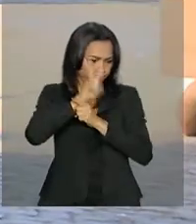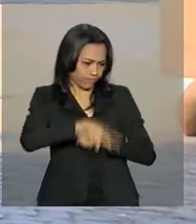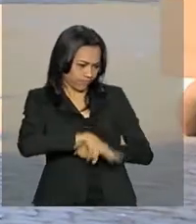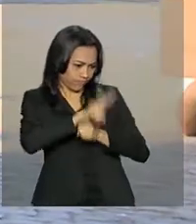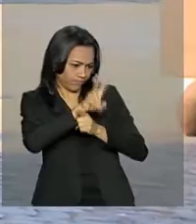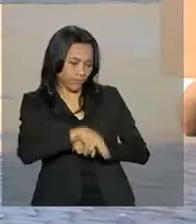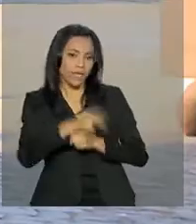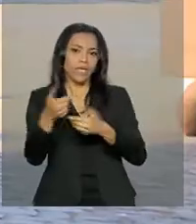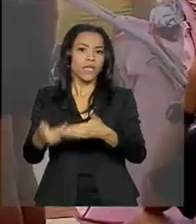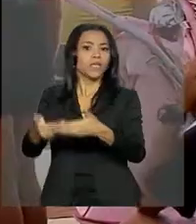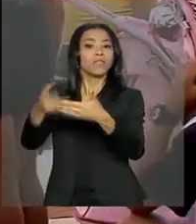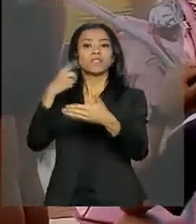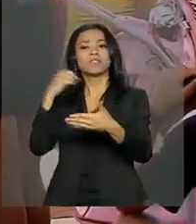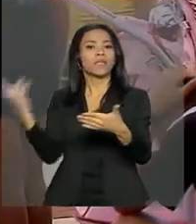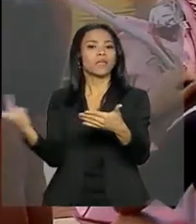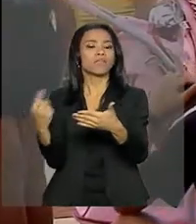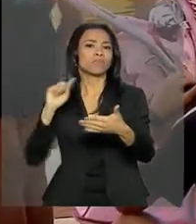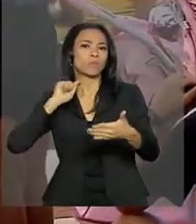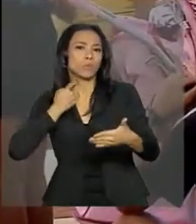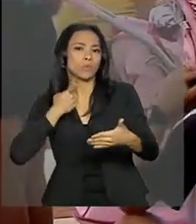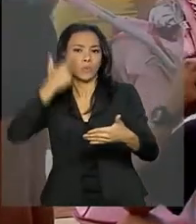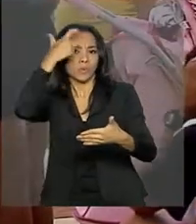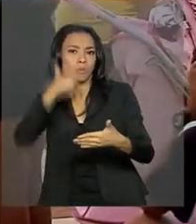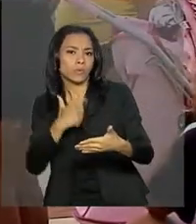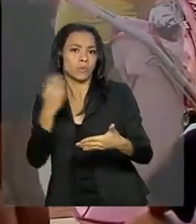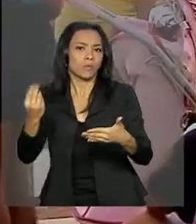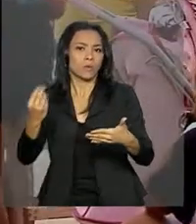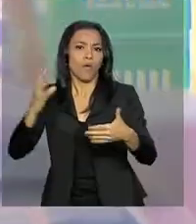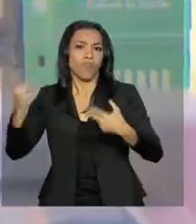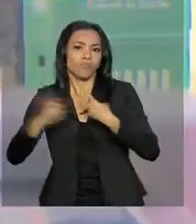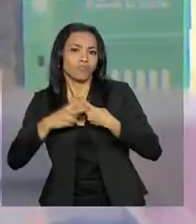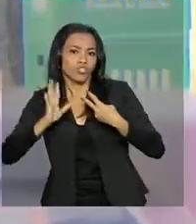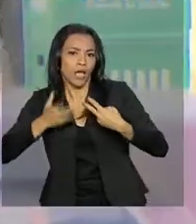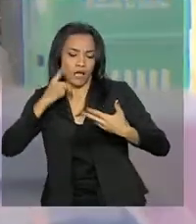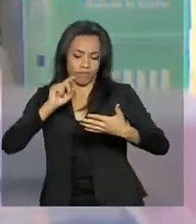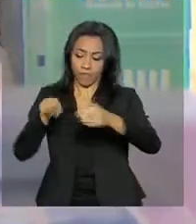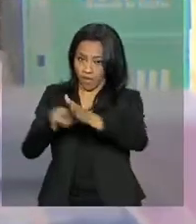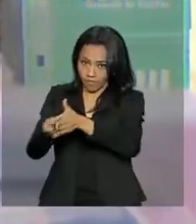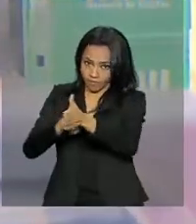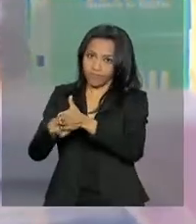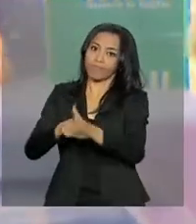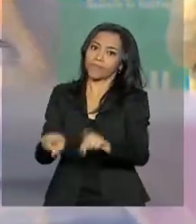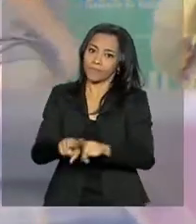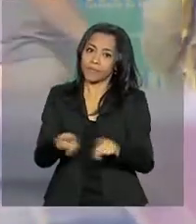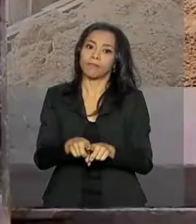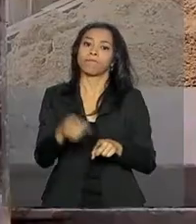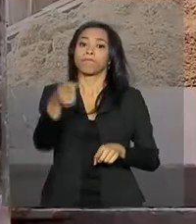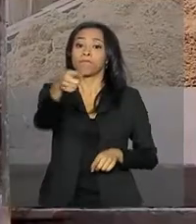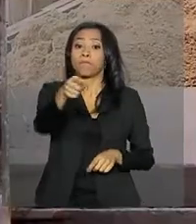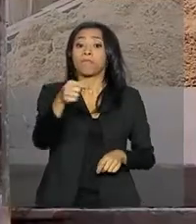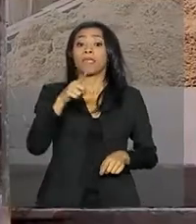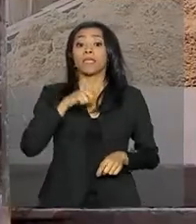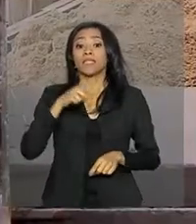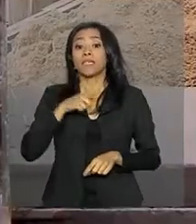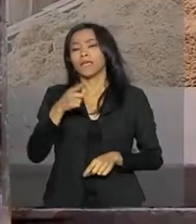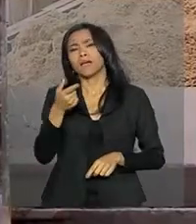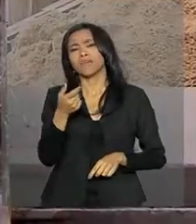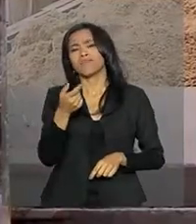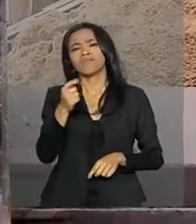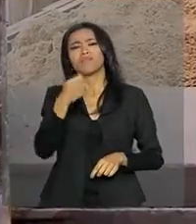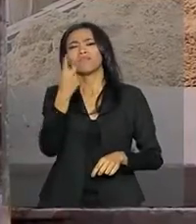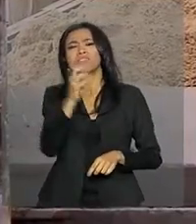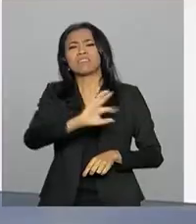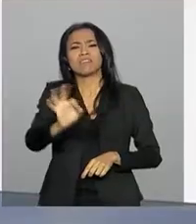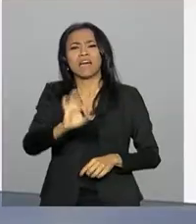antecedentes criminais. Uma das preocupações da intervenção é que as operações tenham o menor número de confrontos